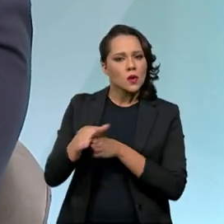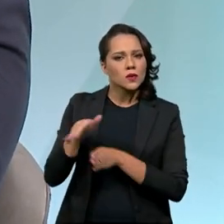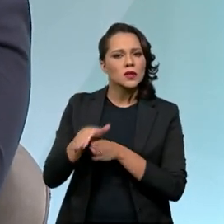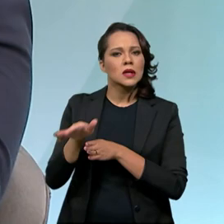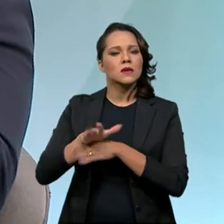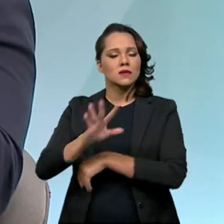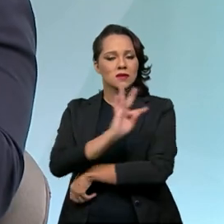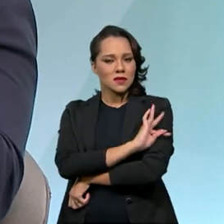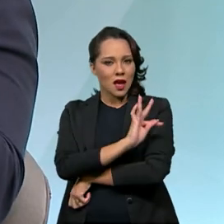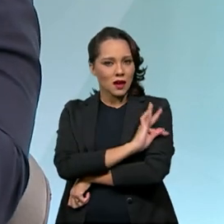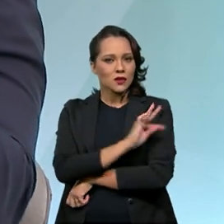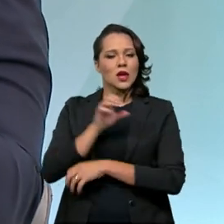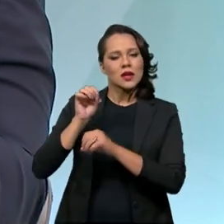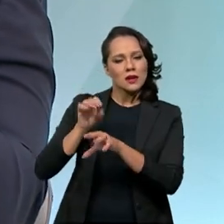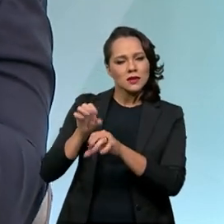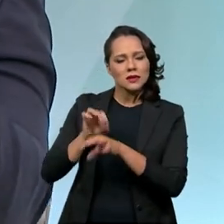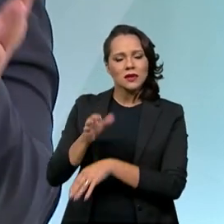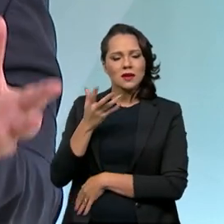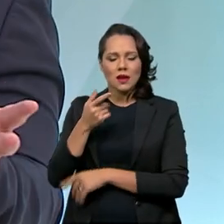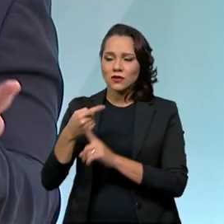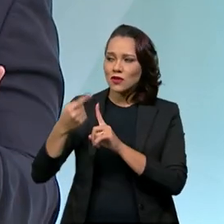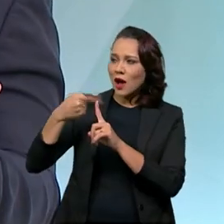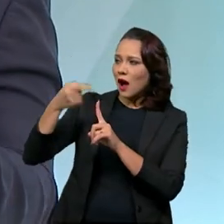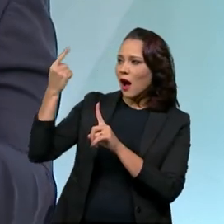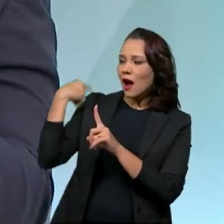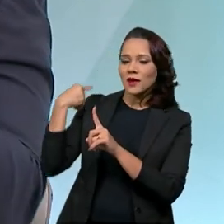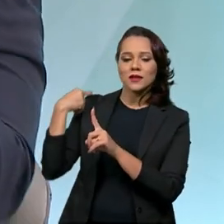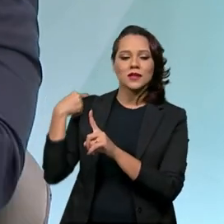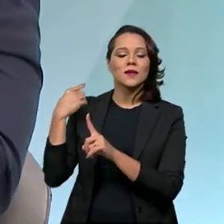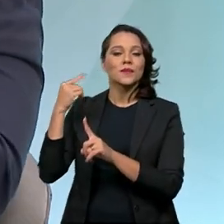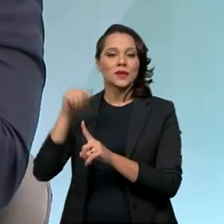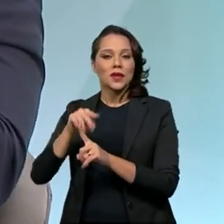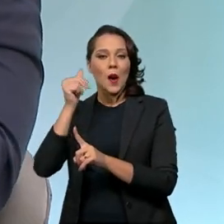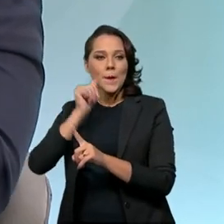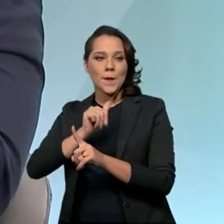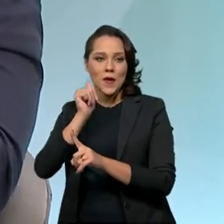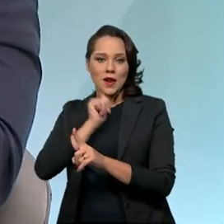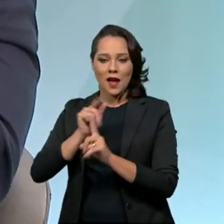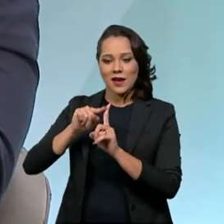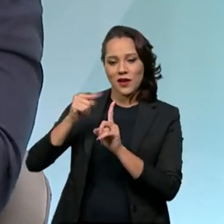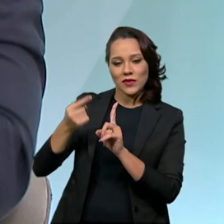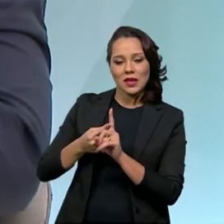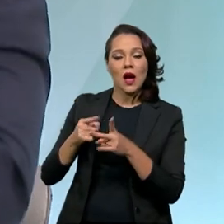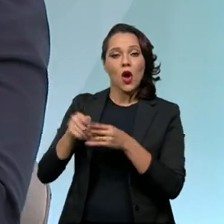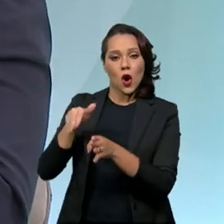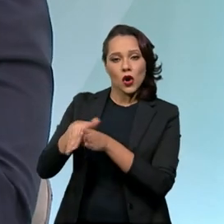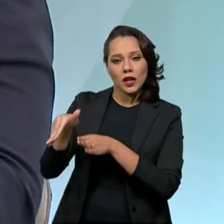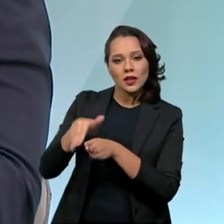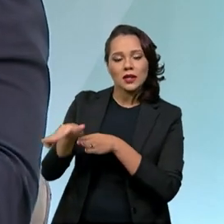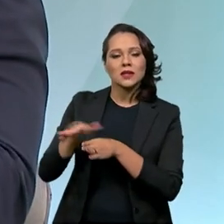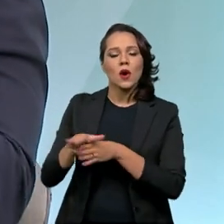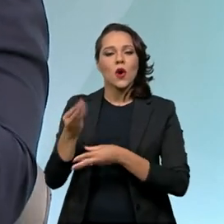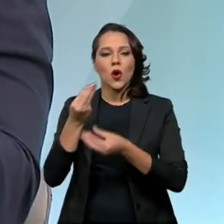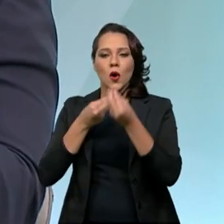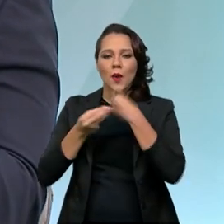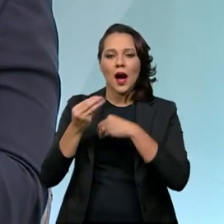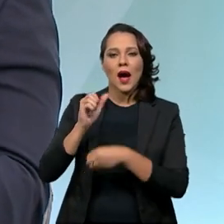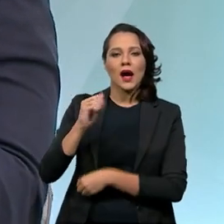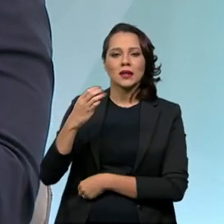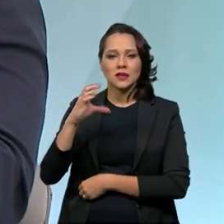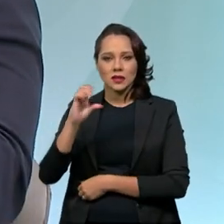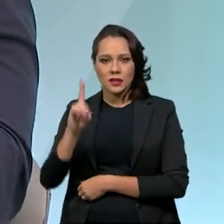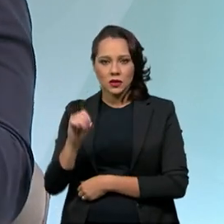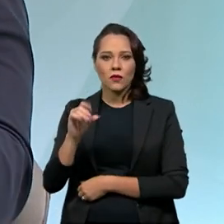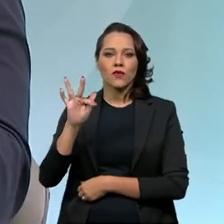técnicas que ensina desde antes da própria mulher engravidar, orientações como ingerir ácido fólico e tudo